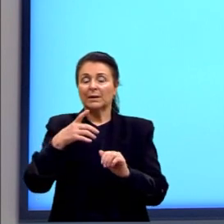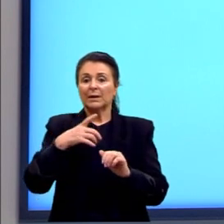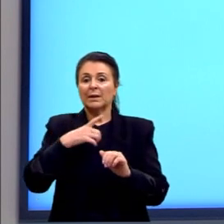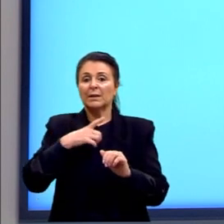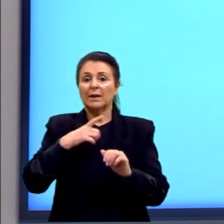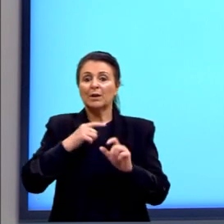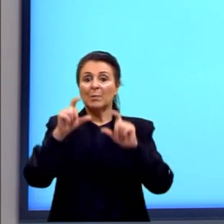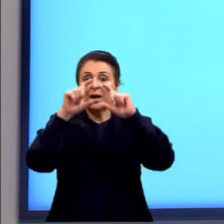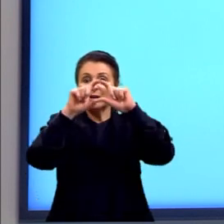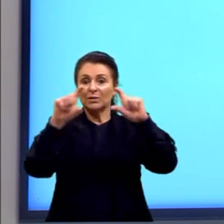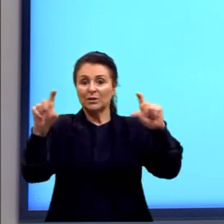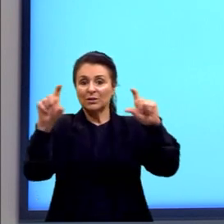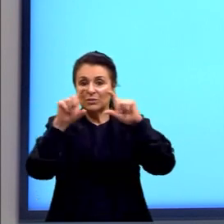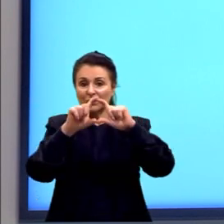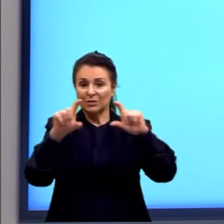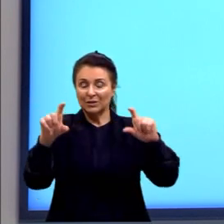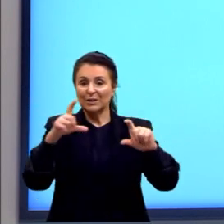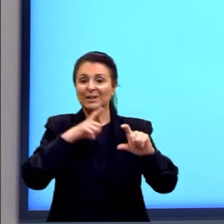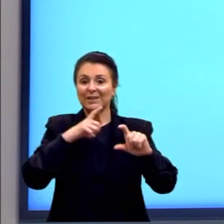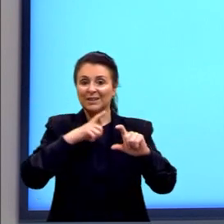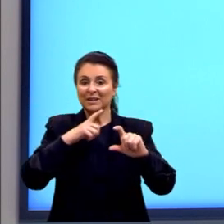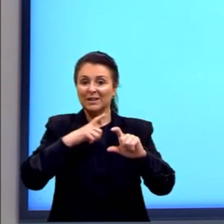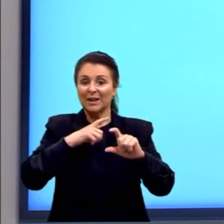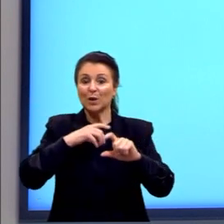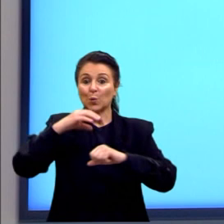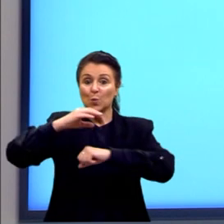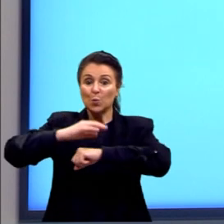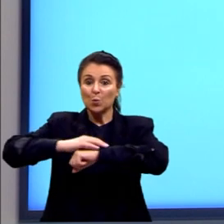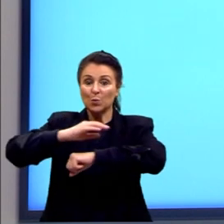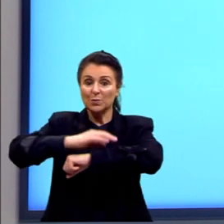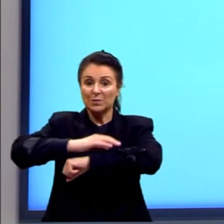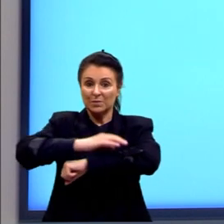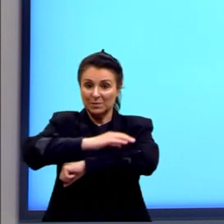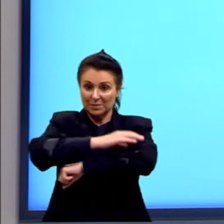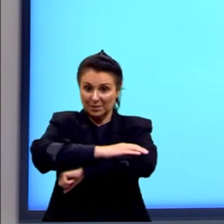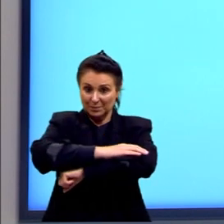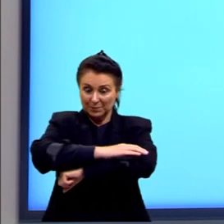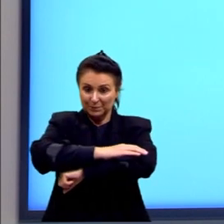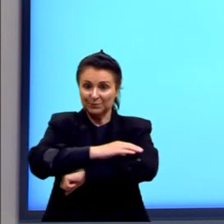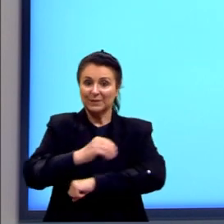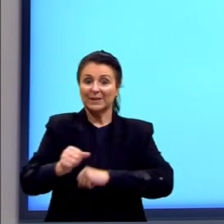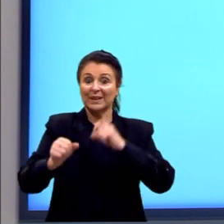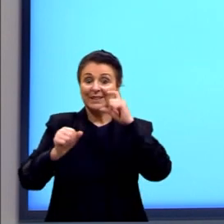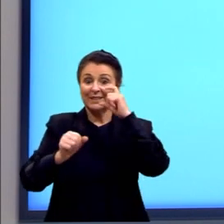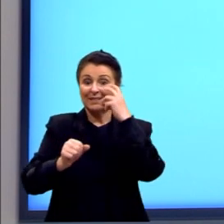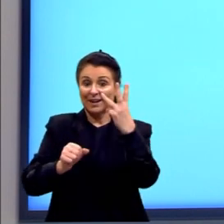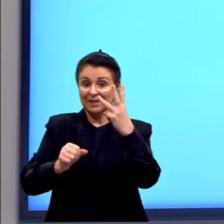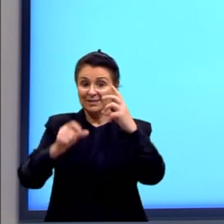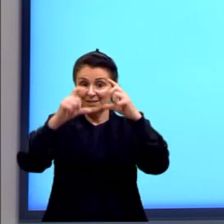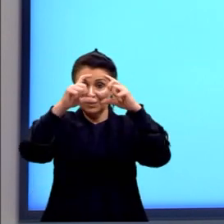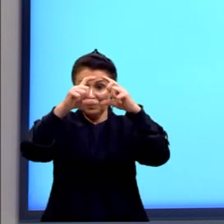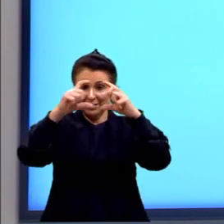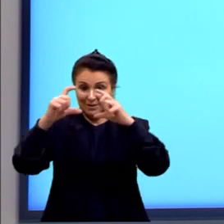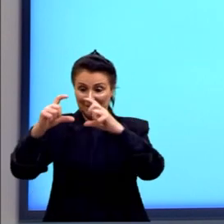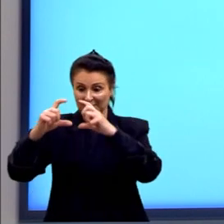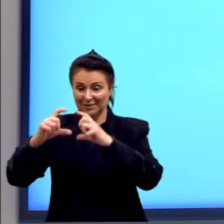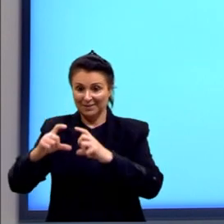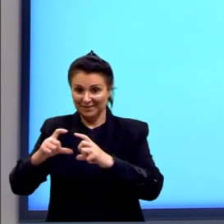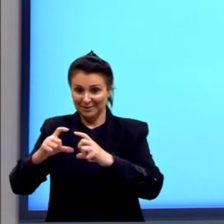tem uma tirinha onde a gente tem um sapinho ali sentado. Tem três quadrinhos. No primeiro, ele diz,